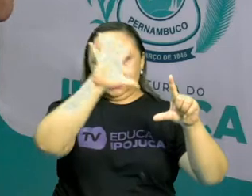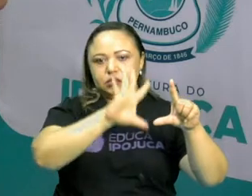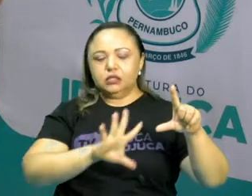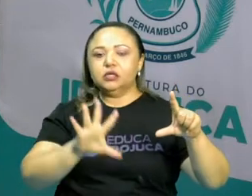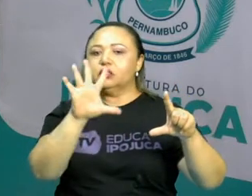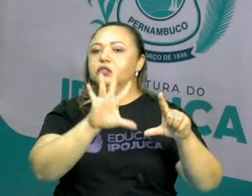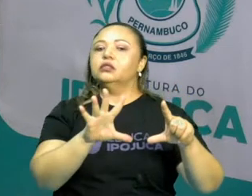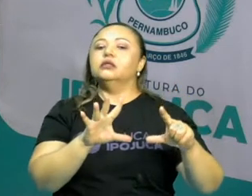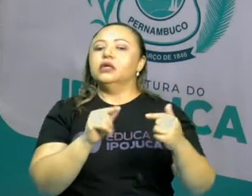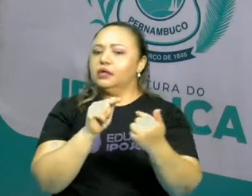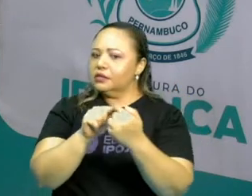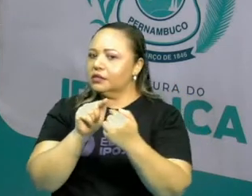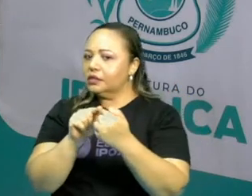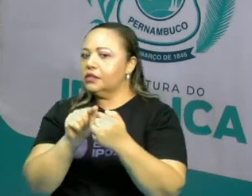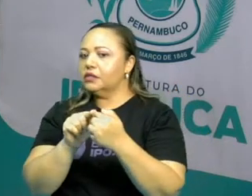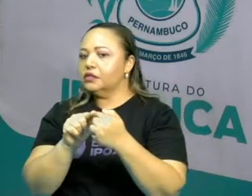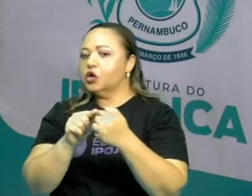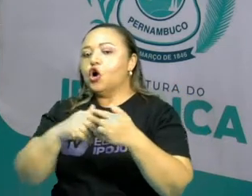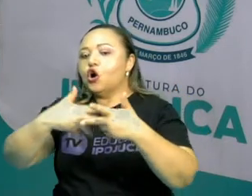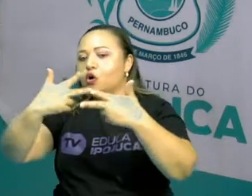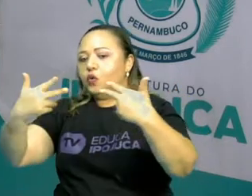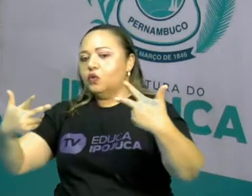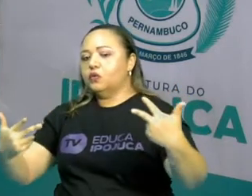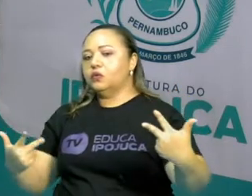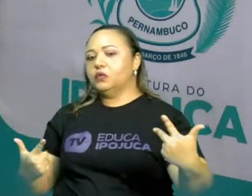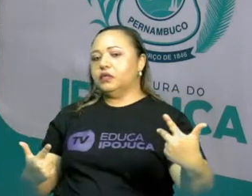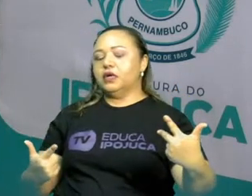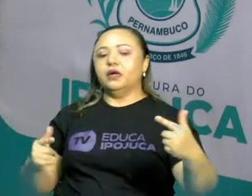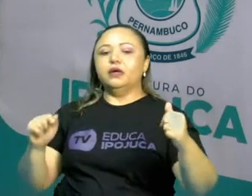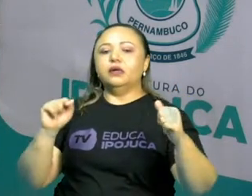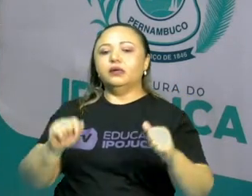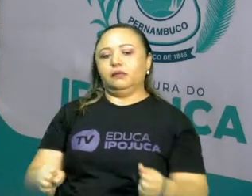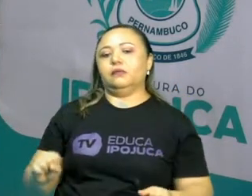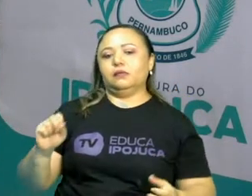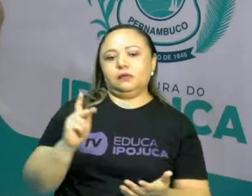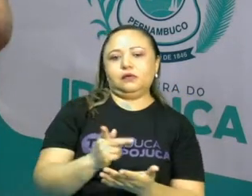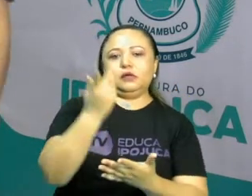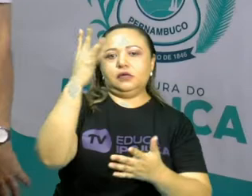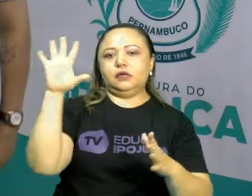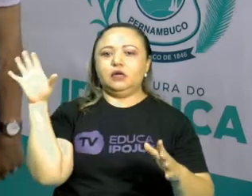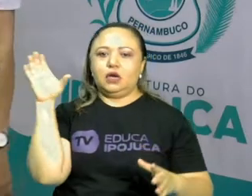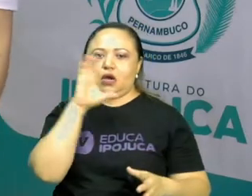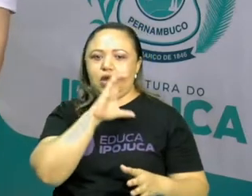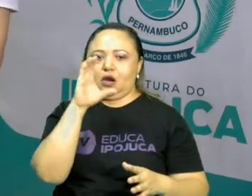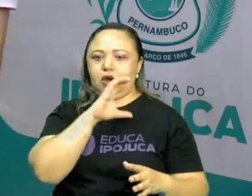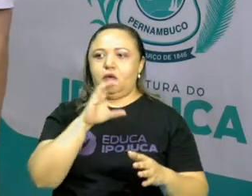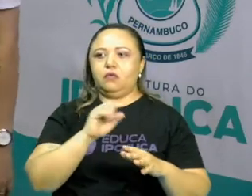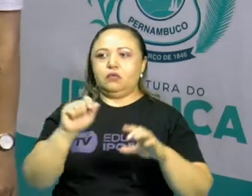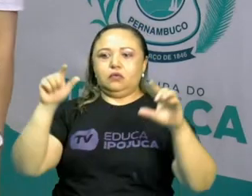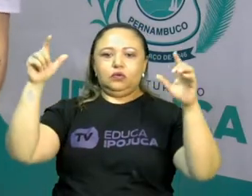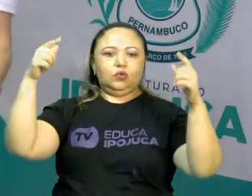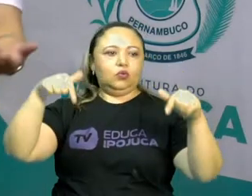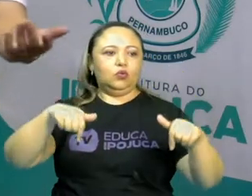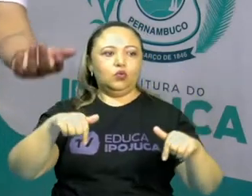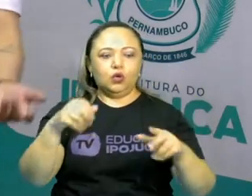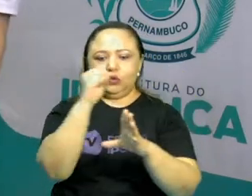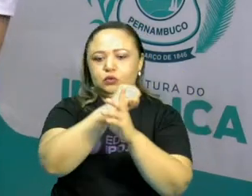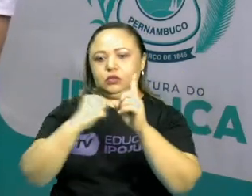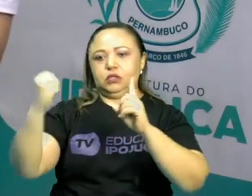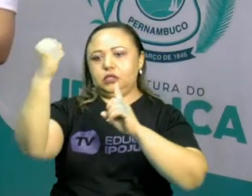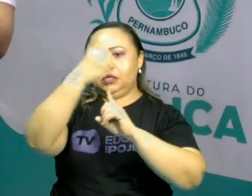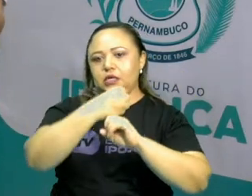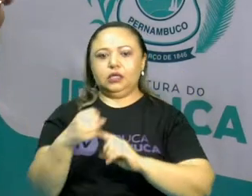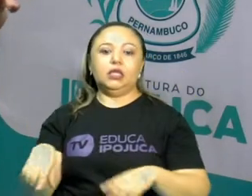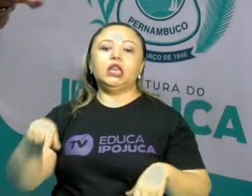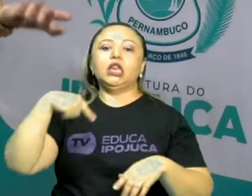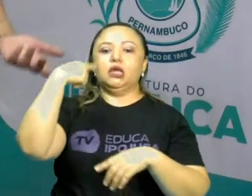Apesar, gente, de ainda ser necessário manter um distanciamento aí, tá certo? Vamos aí nos prevenir. E aí nós temos aí